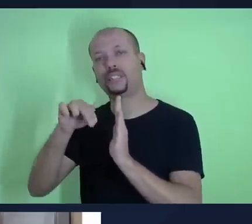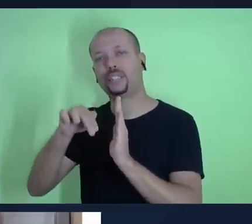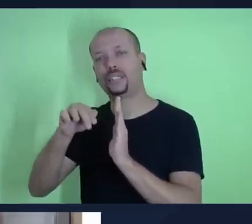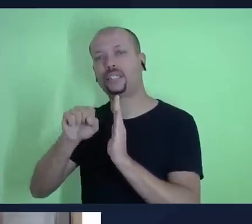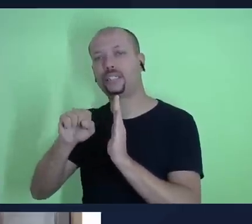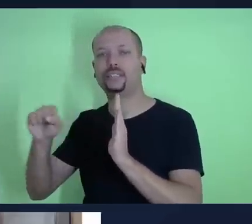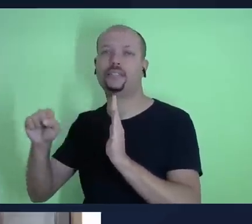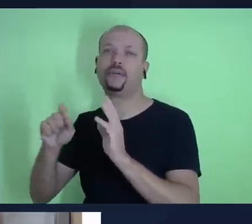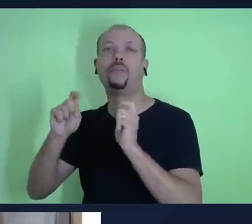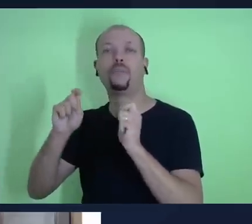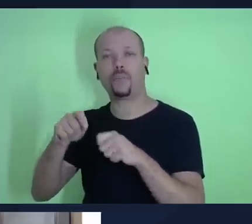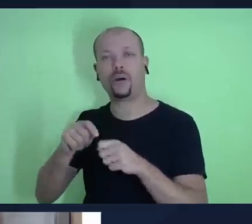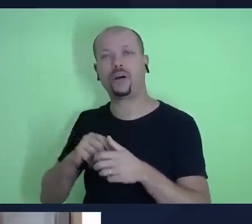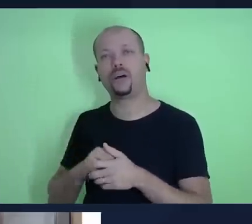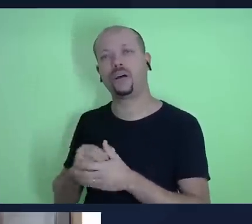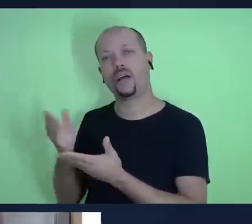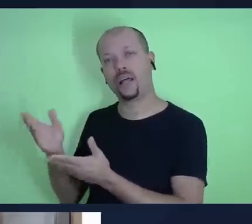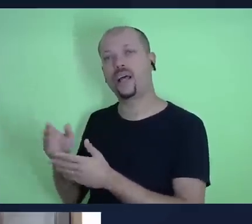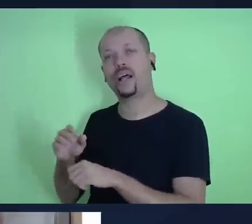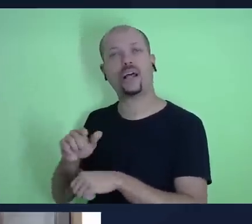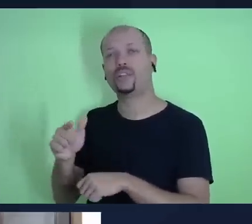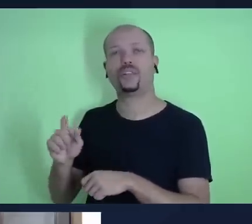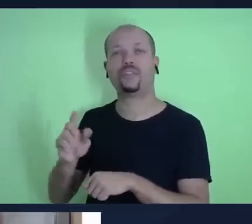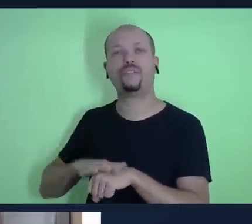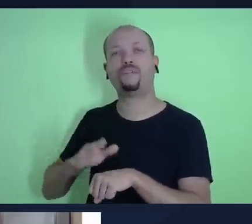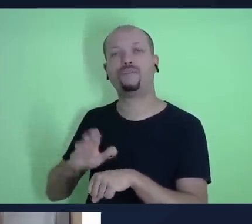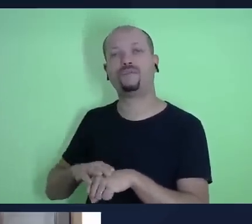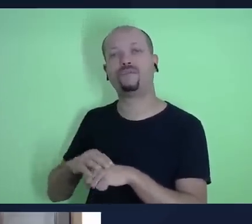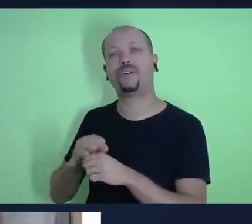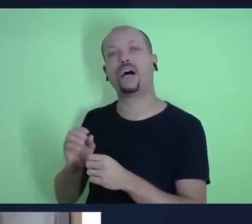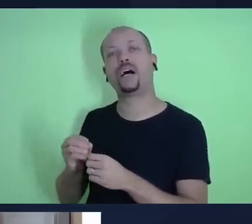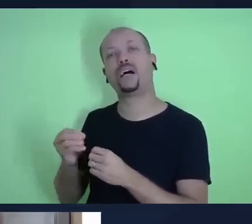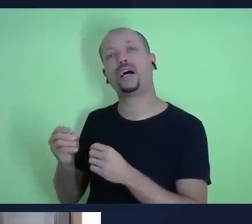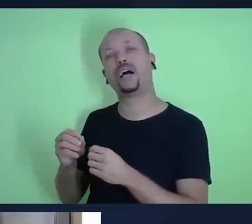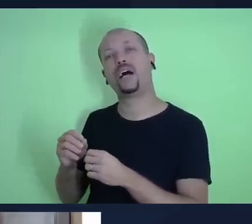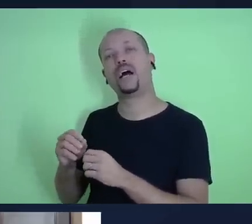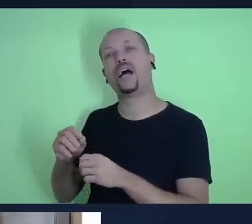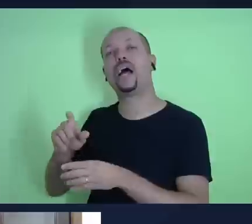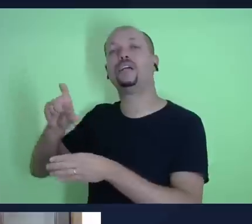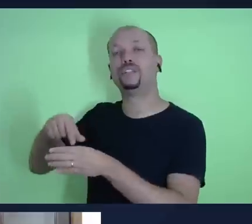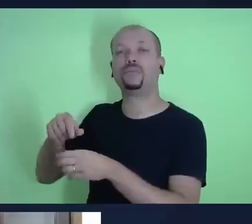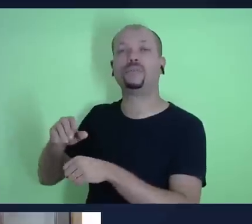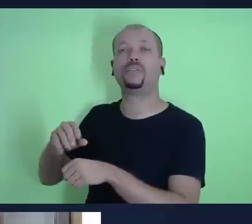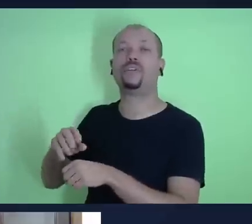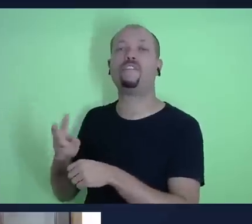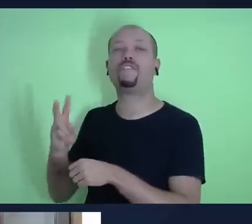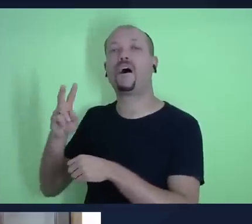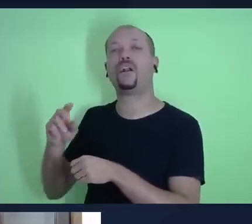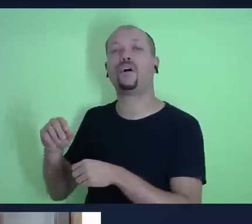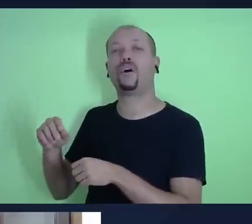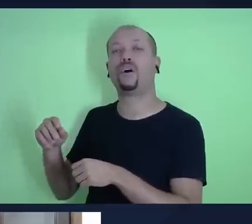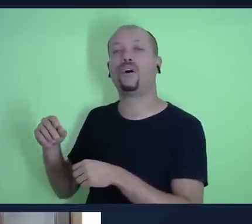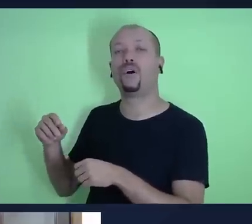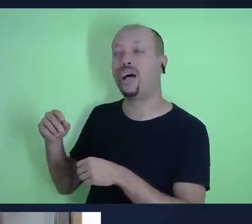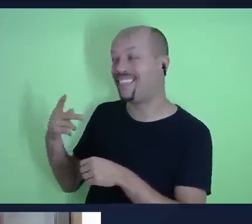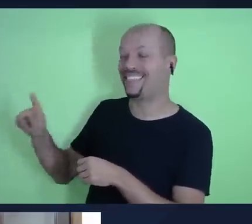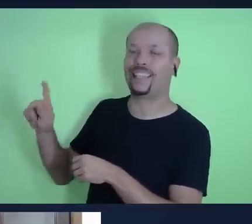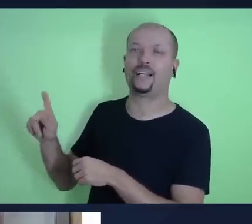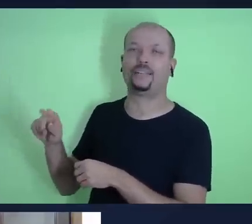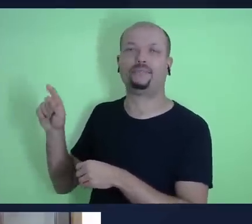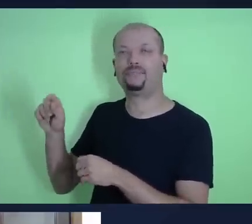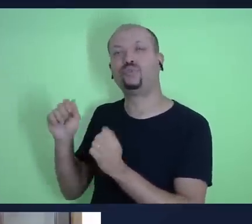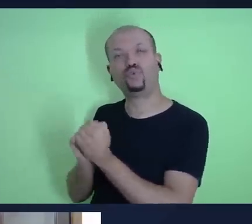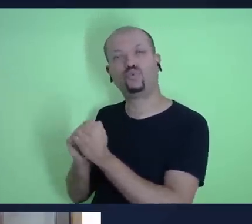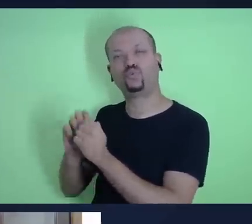eu por exemplo não faço eu dizimo do valor total mas isso é uma coisa minha com Deus porque eu entendo que com